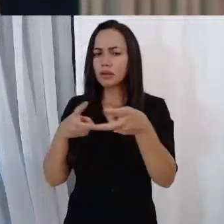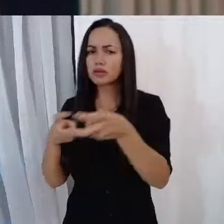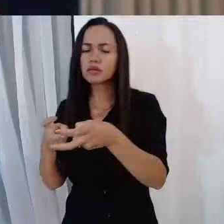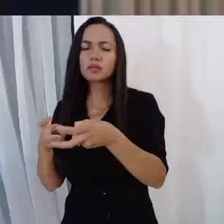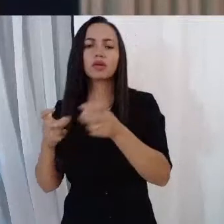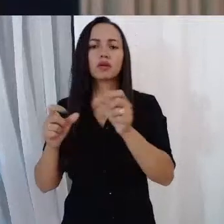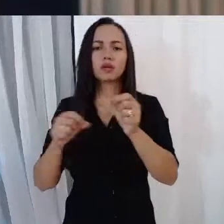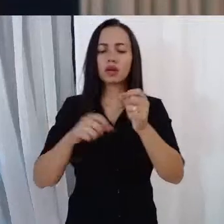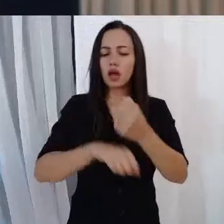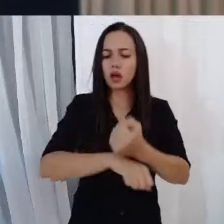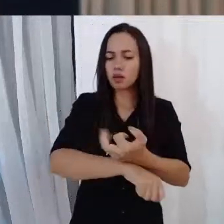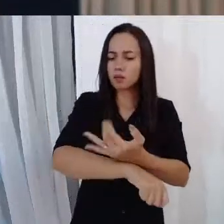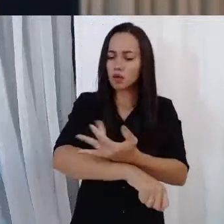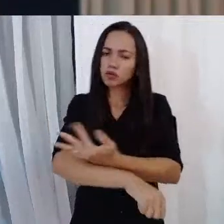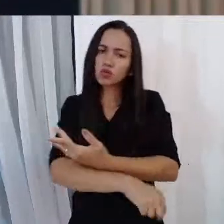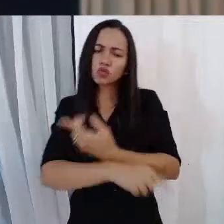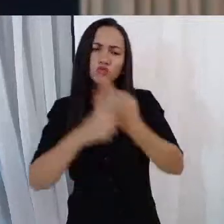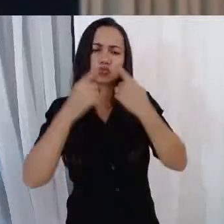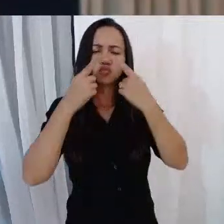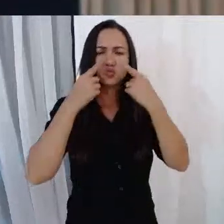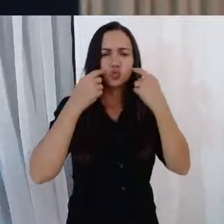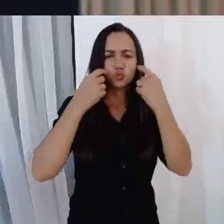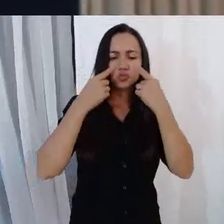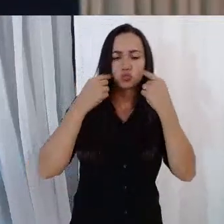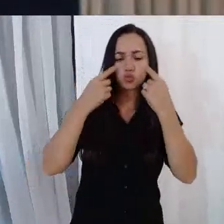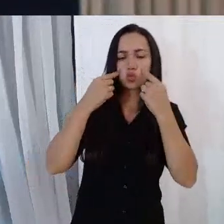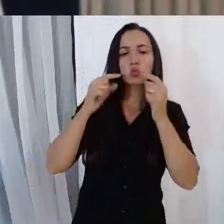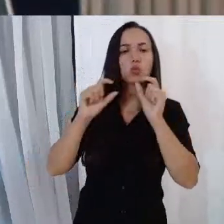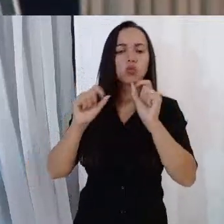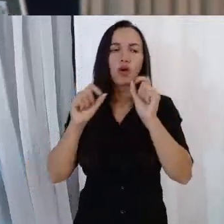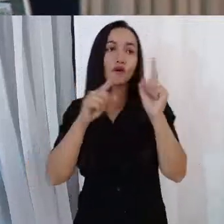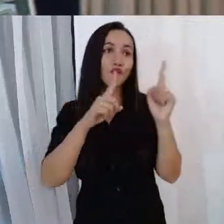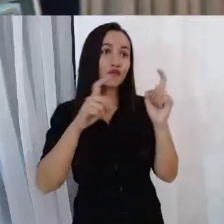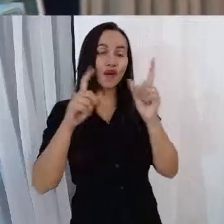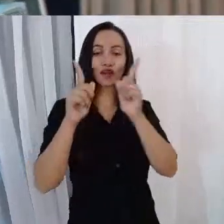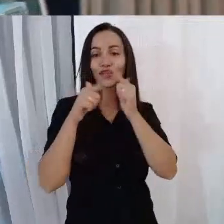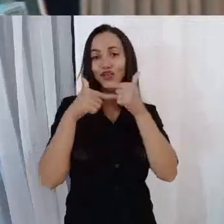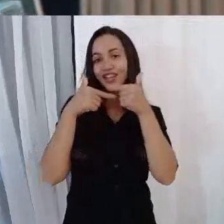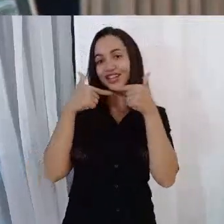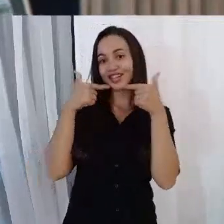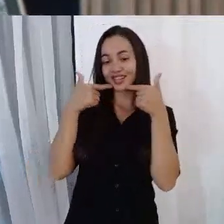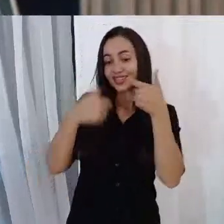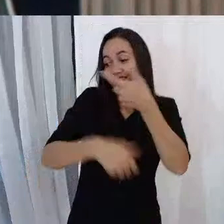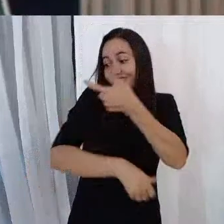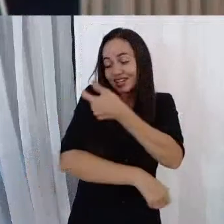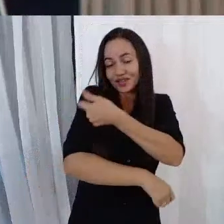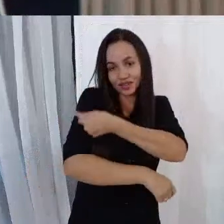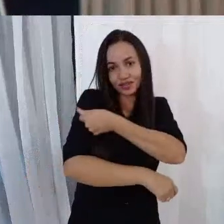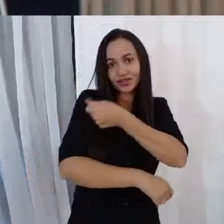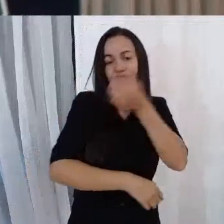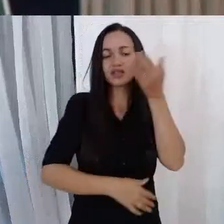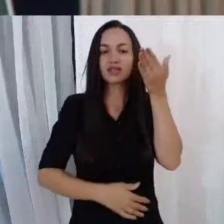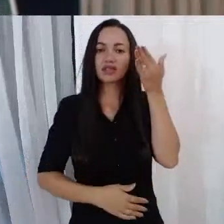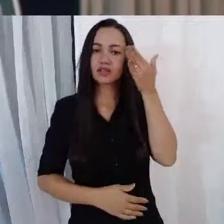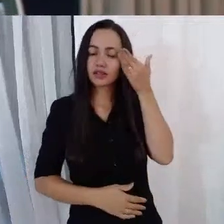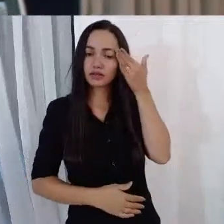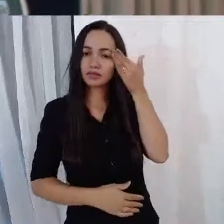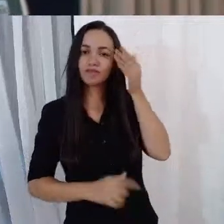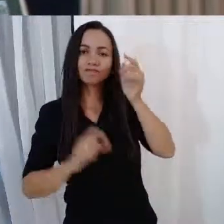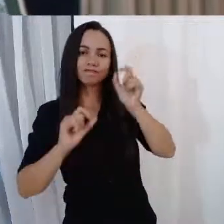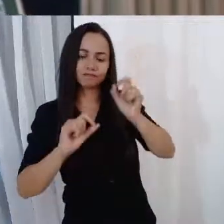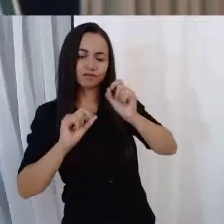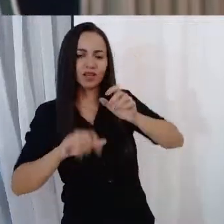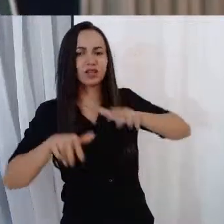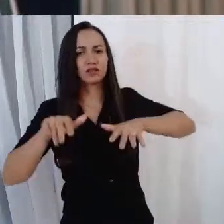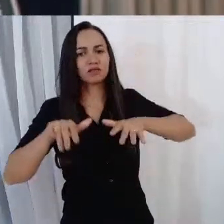por ter conseguido tomar sua dose, fotos registradas, sorrisos no olhar, embora seja uma pena que